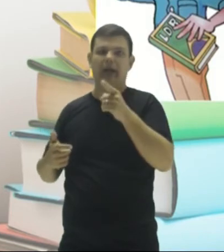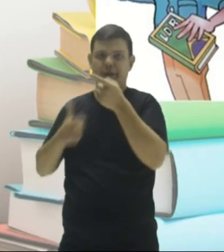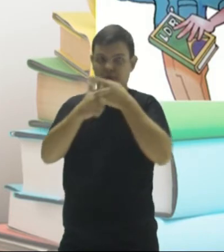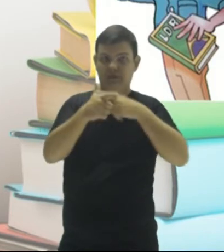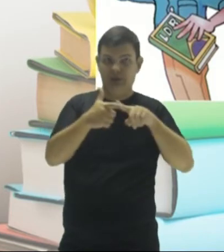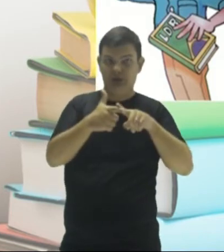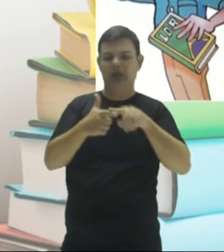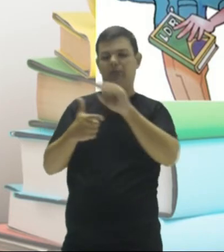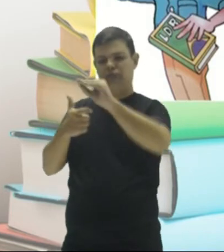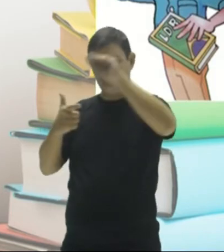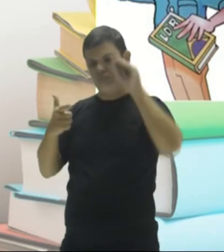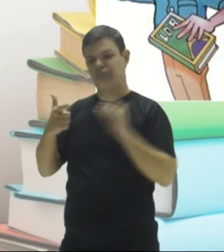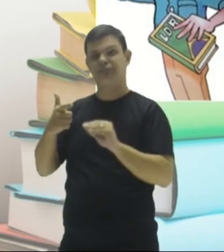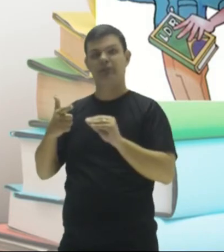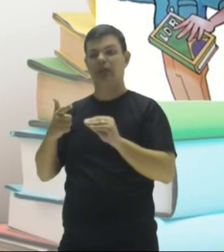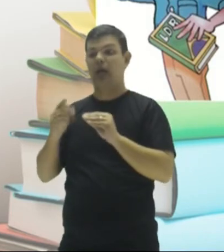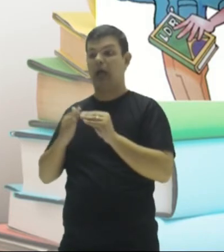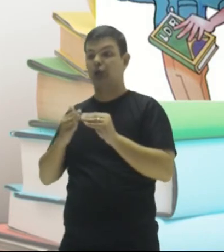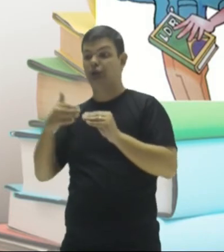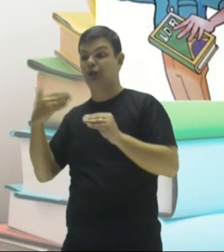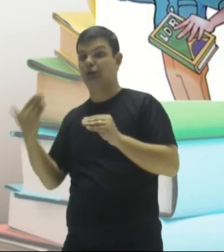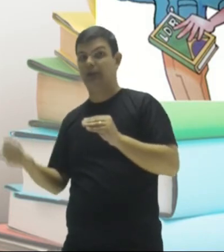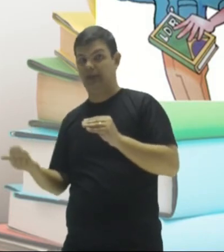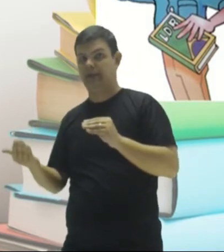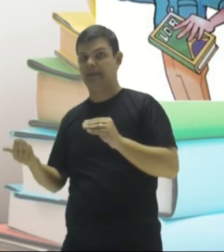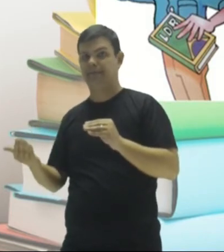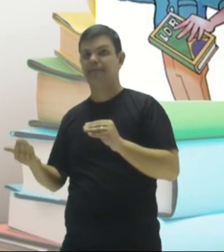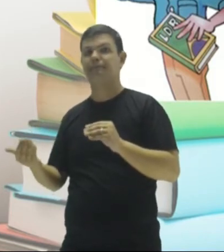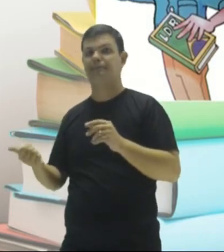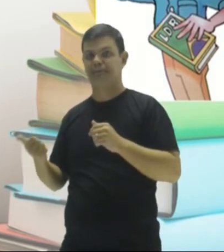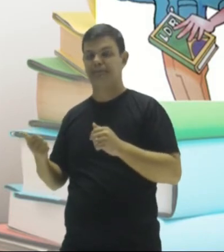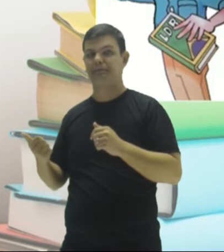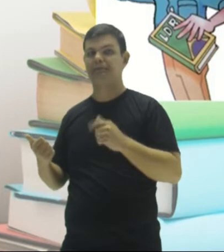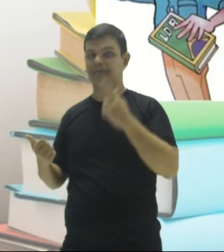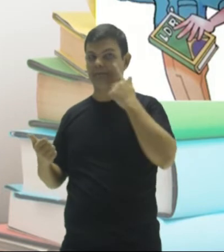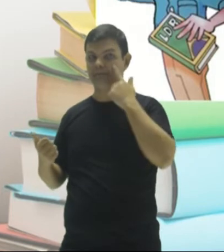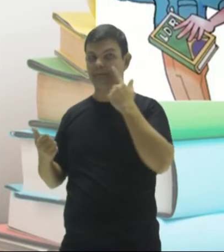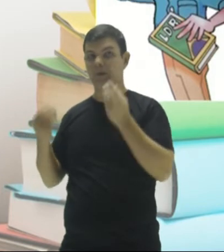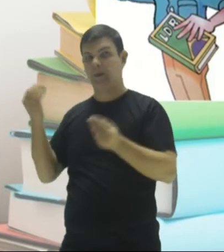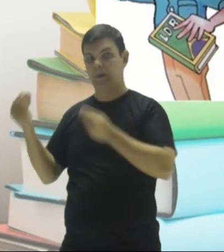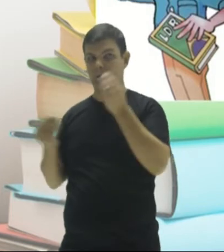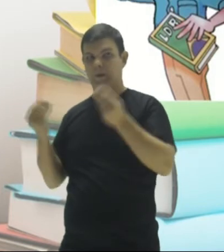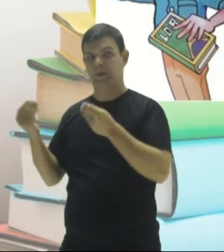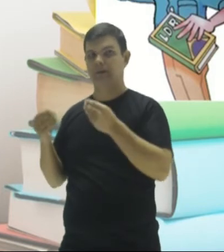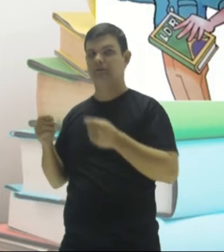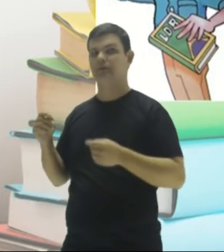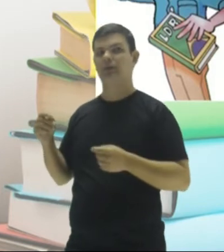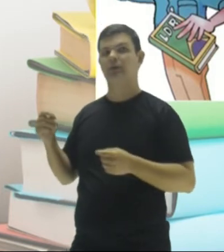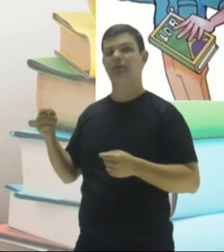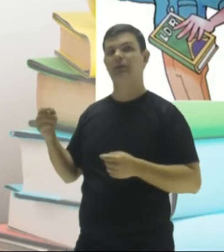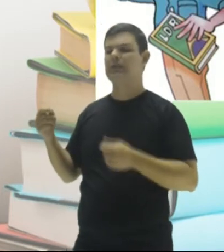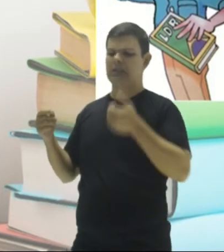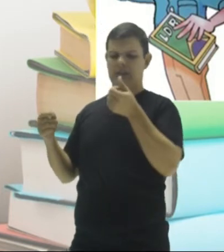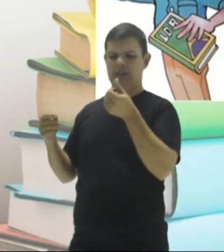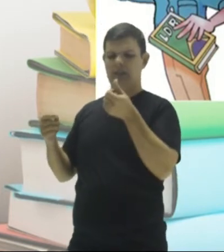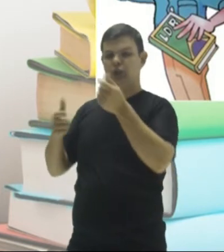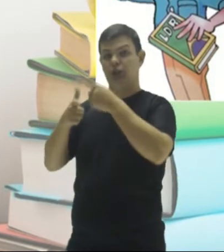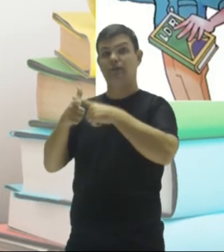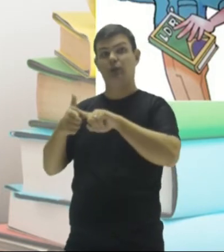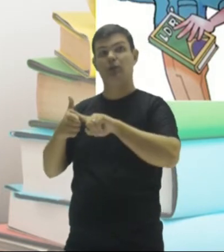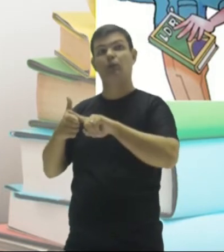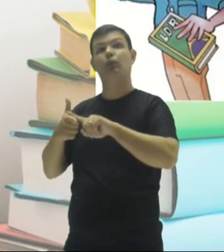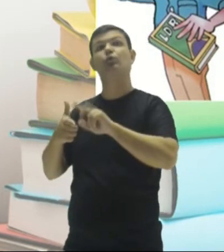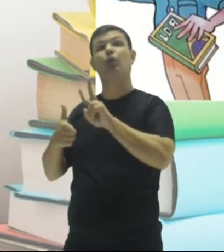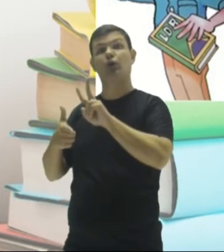primo colocado à direita do traço. Então, bora fazer essa divisão aí, olha. Seis divisíveis